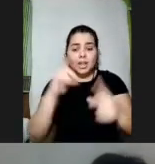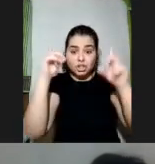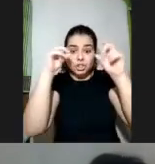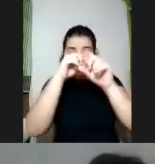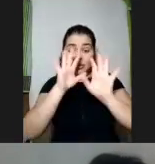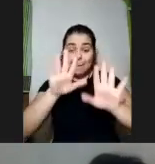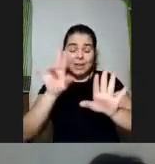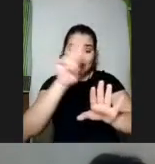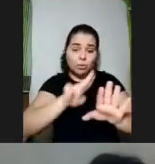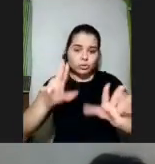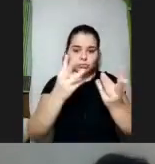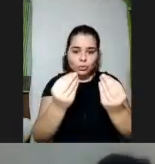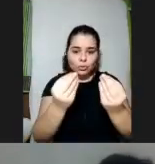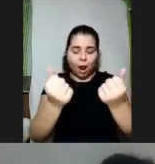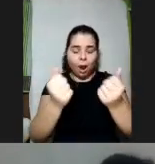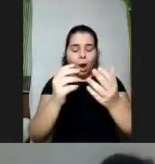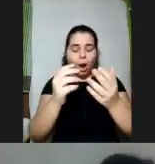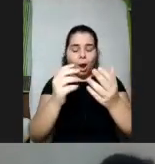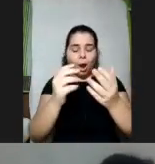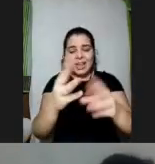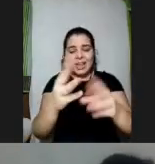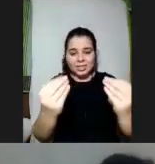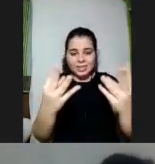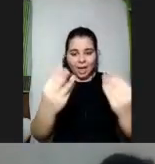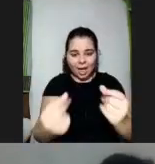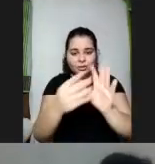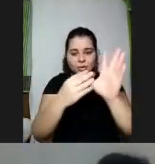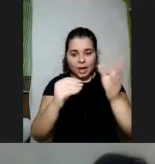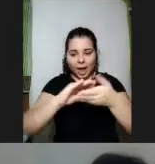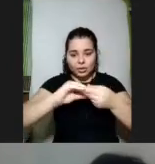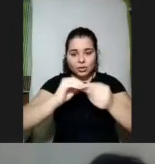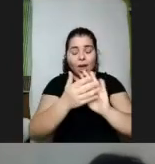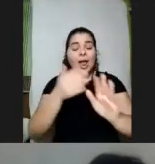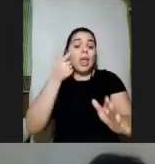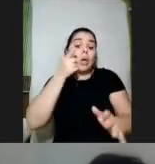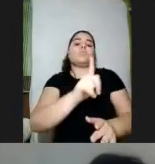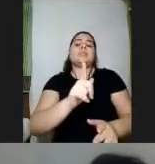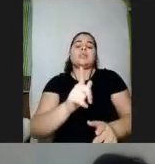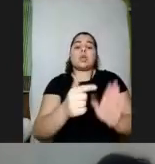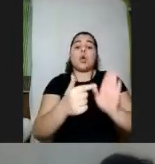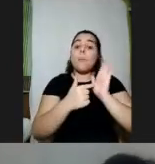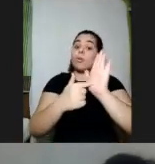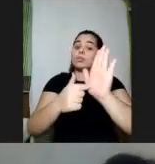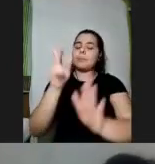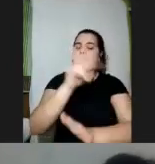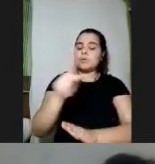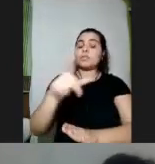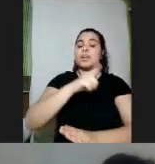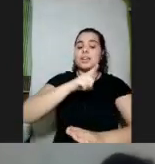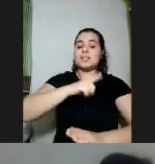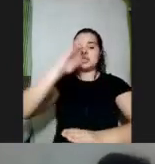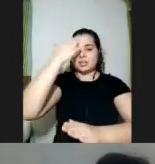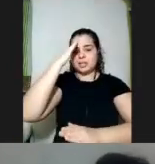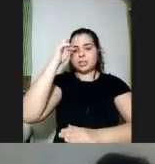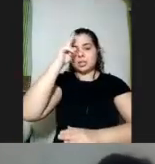usando o cavalo e complementando com a narrativa ela conseguiu demonstrar para a professora que ela tinha entendido a